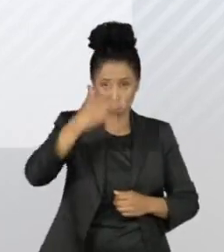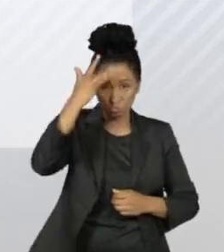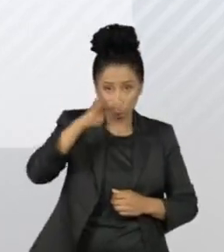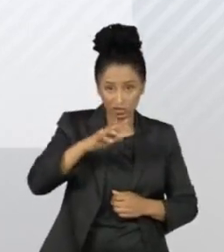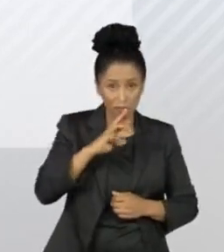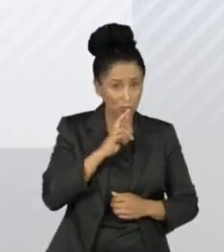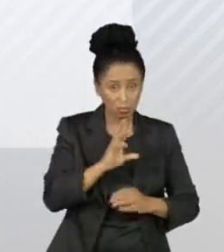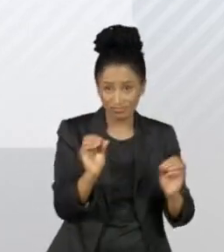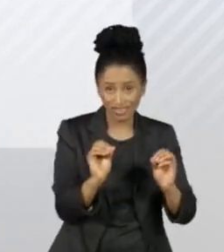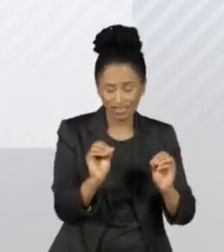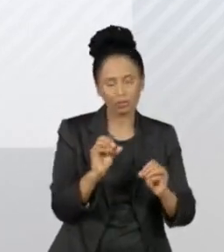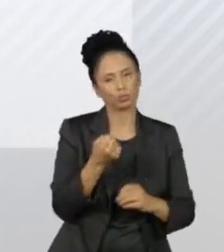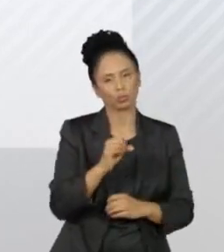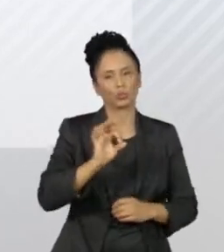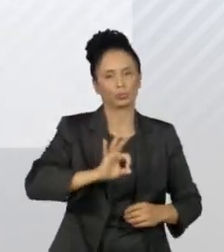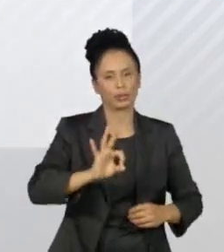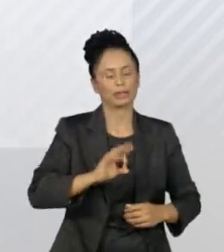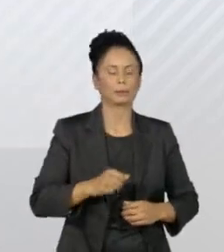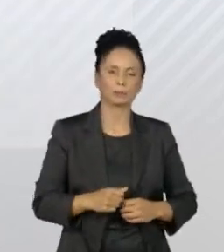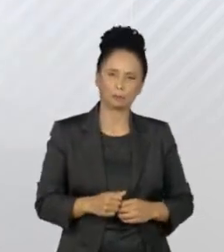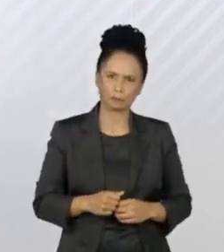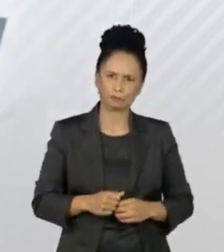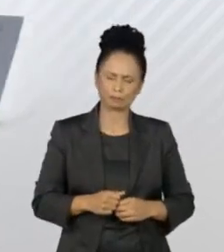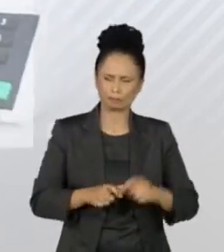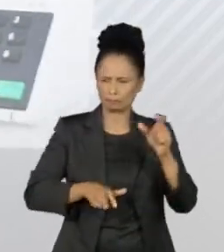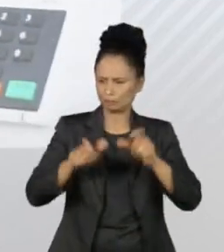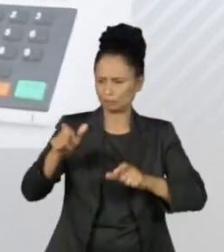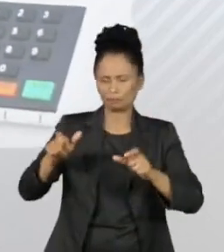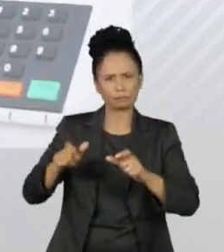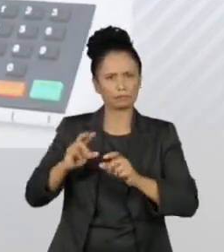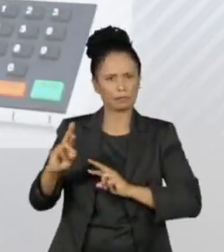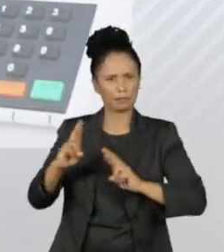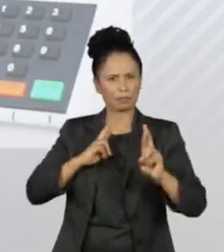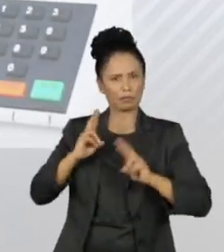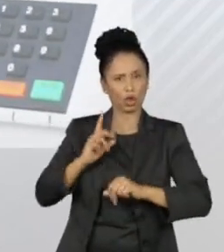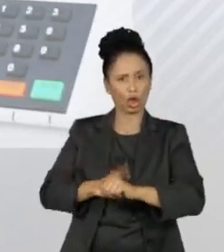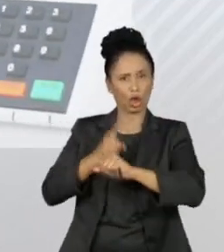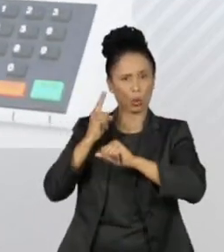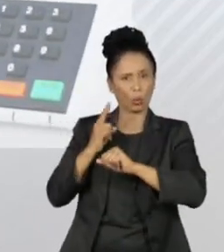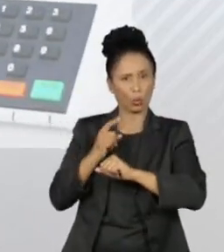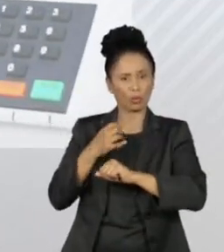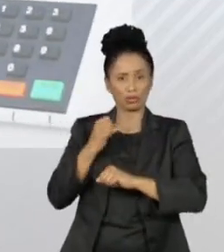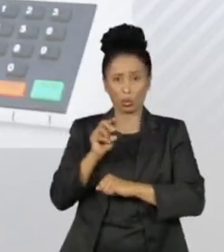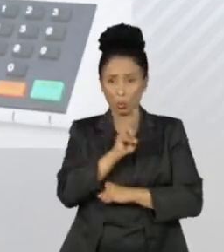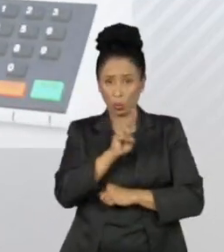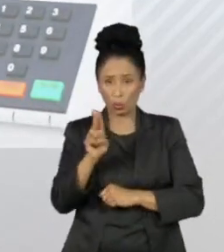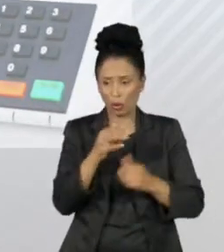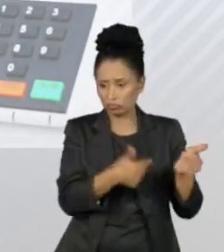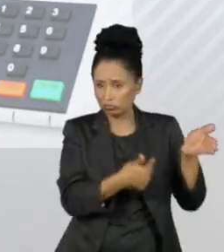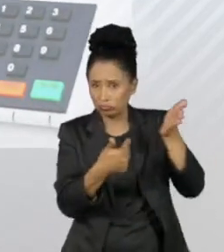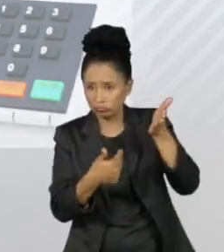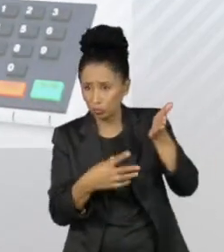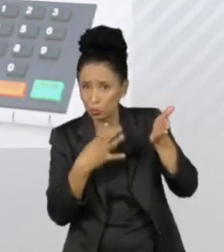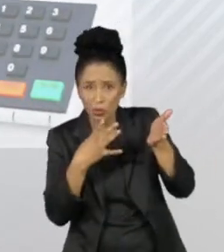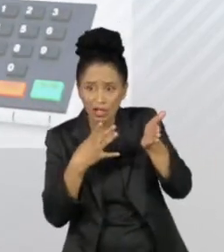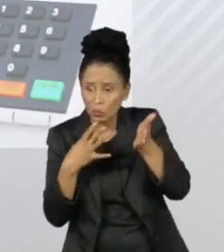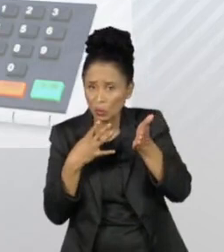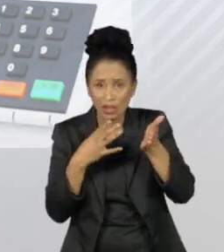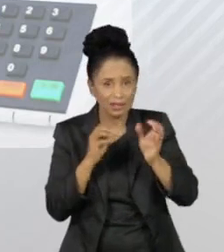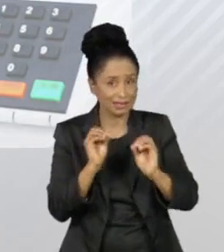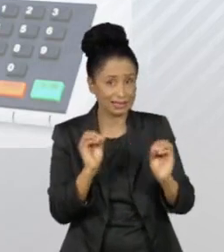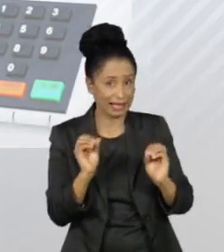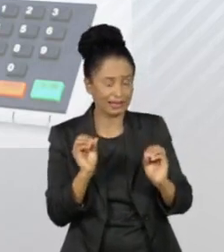responderam são 8%. Nas respostas espontâneas, onde o nome do candidato não é mostrado aos